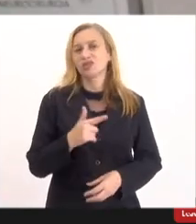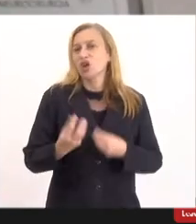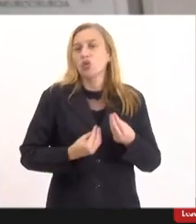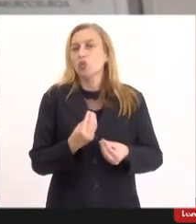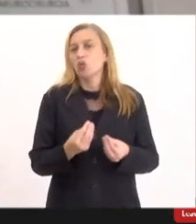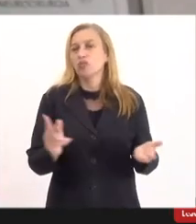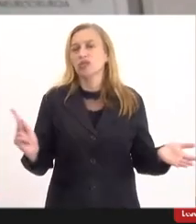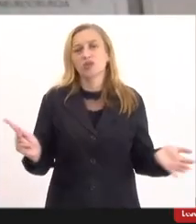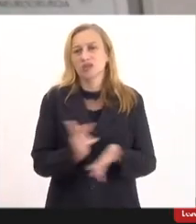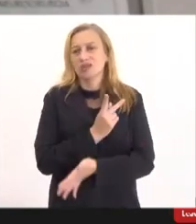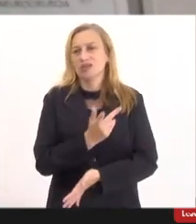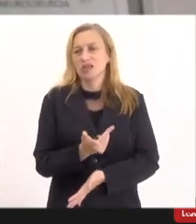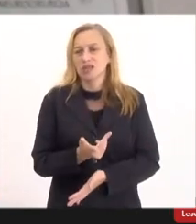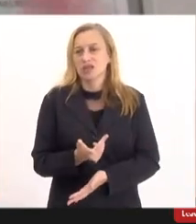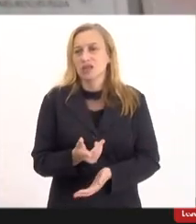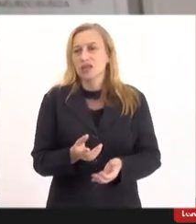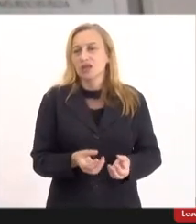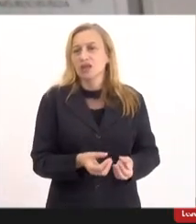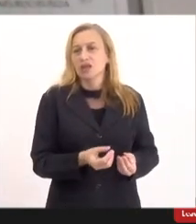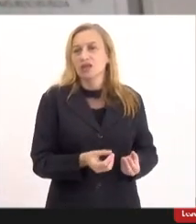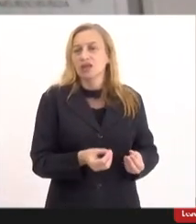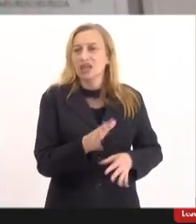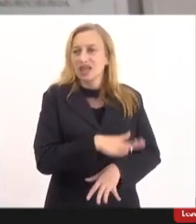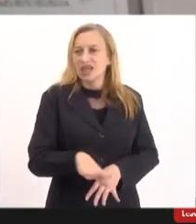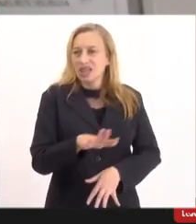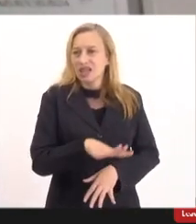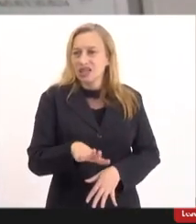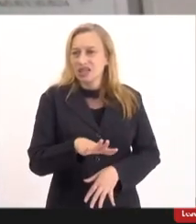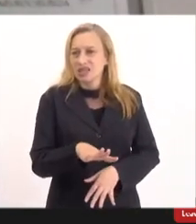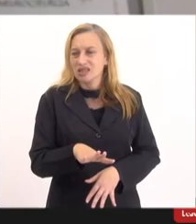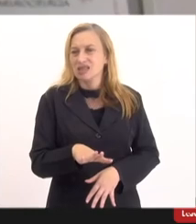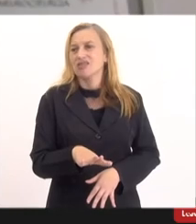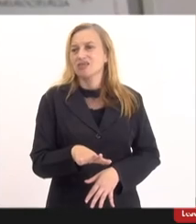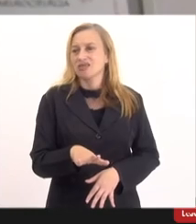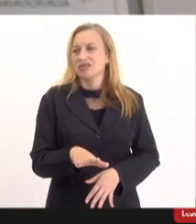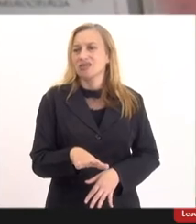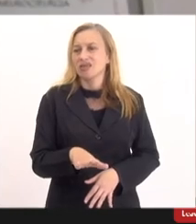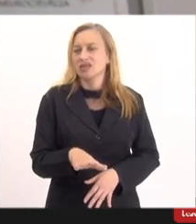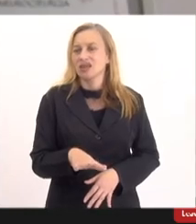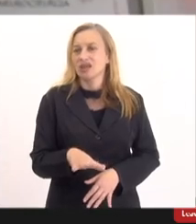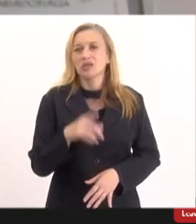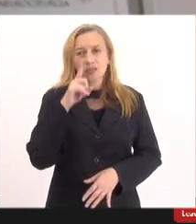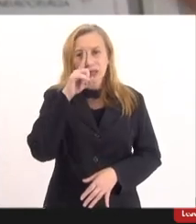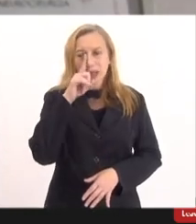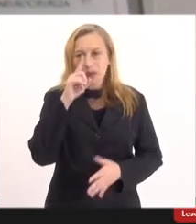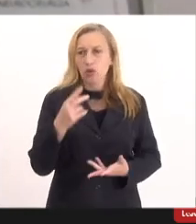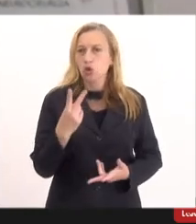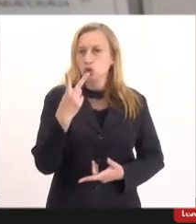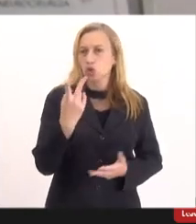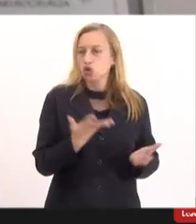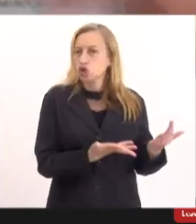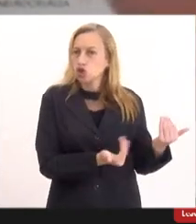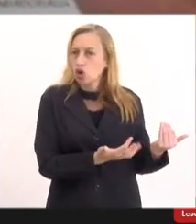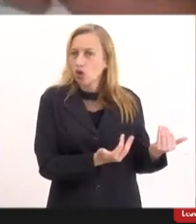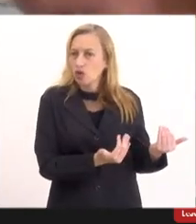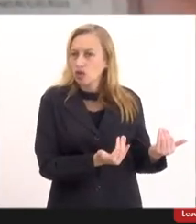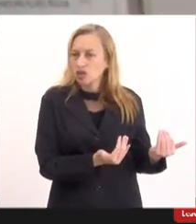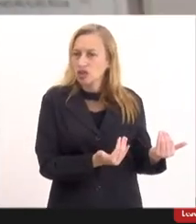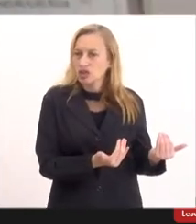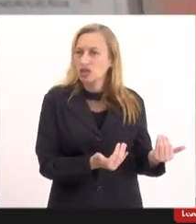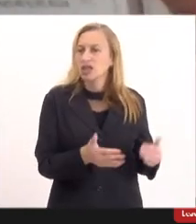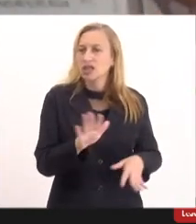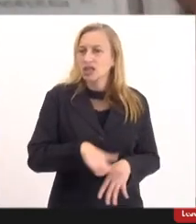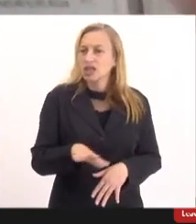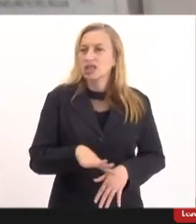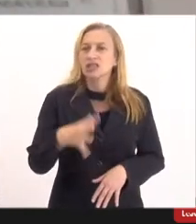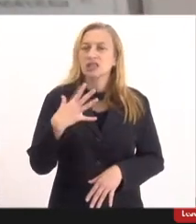aconteceu com as consequências de colocar crianças na linha da pobreza e fora jovens e crianças que morreram